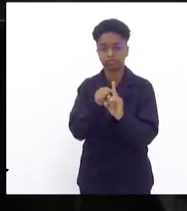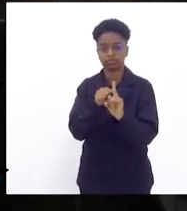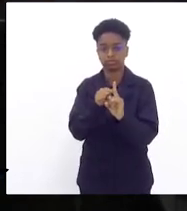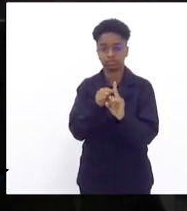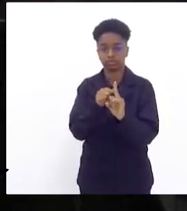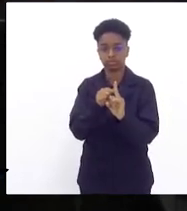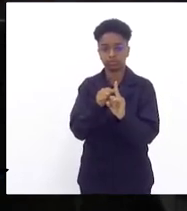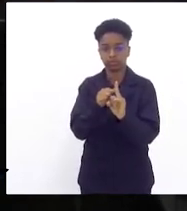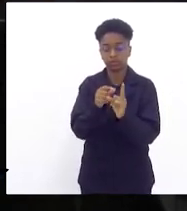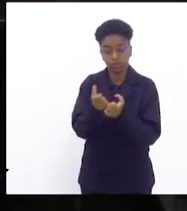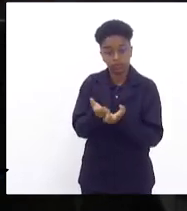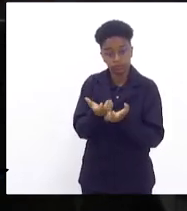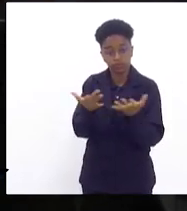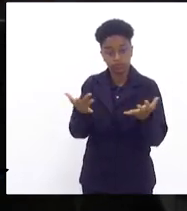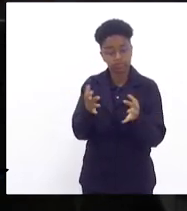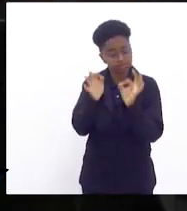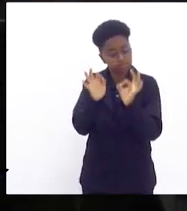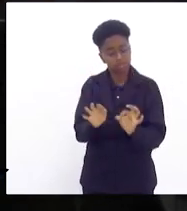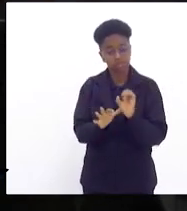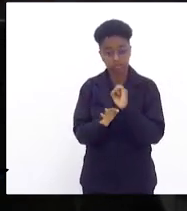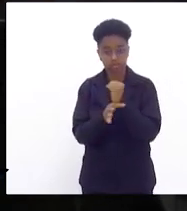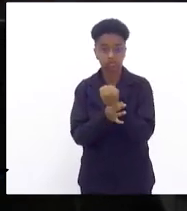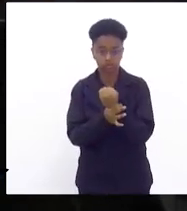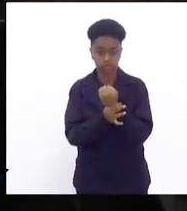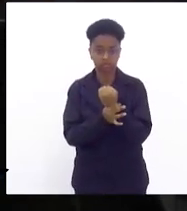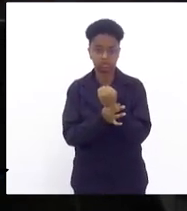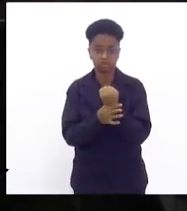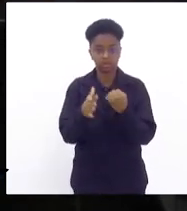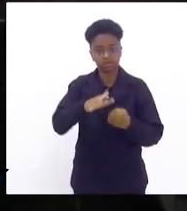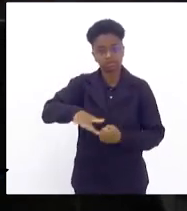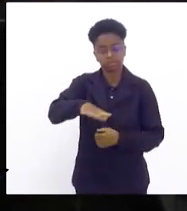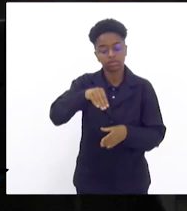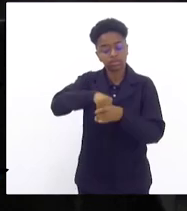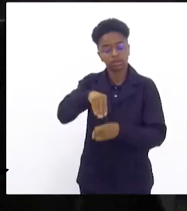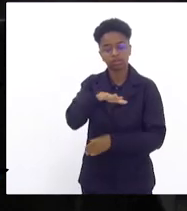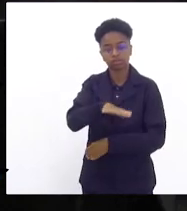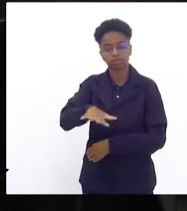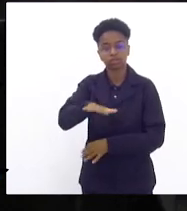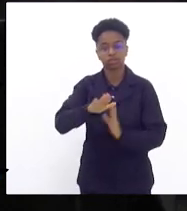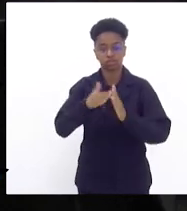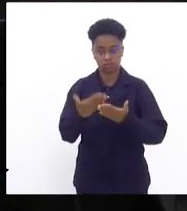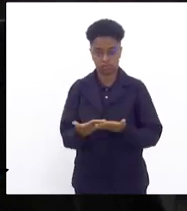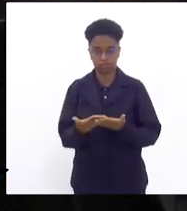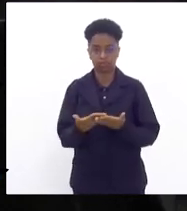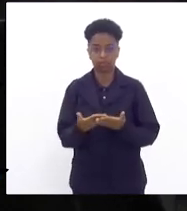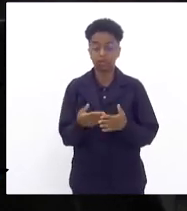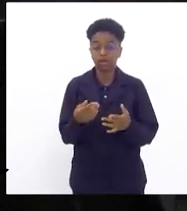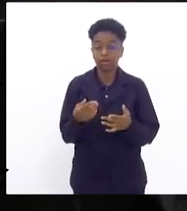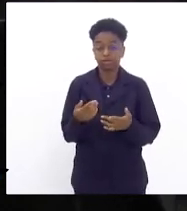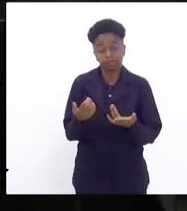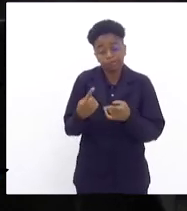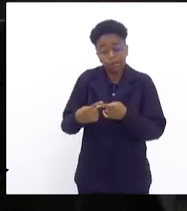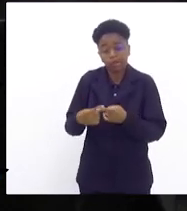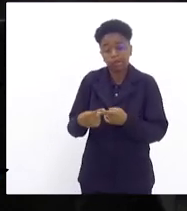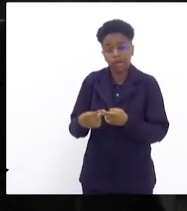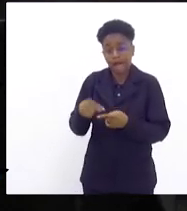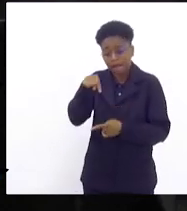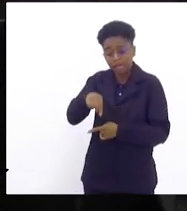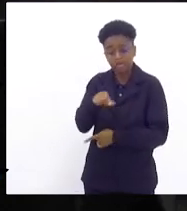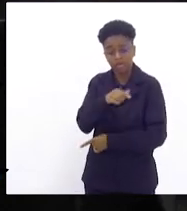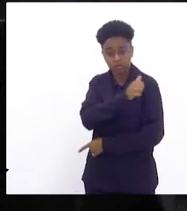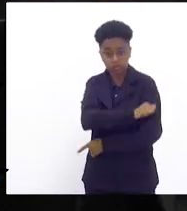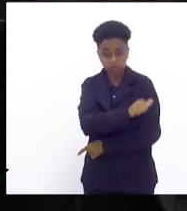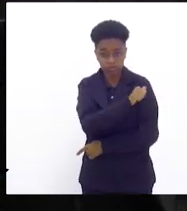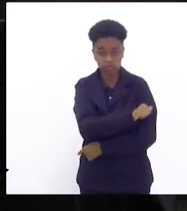garantir a plena segurança das nossas unidades escolares. para que não tenhamos aqui no estado do Rio de